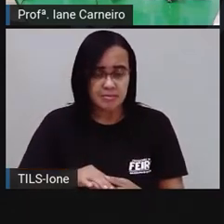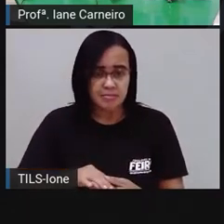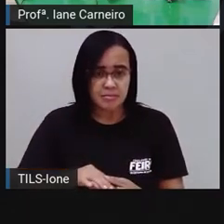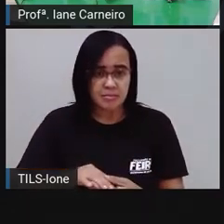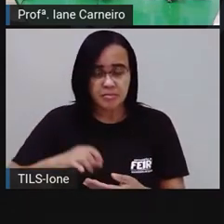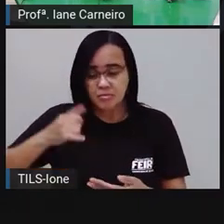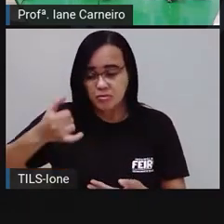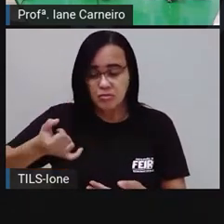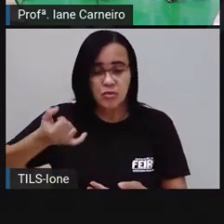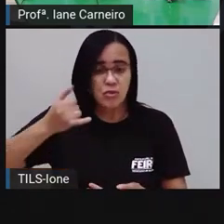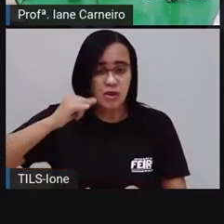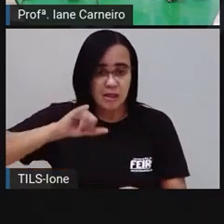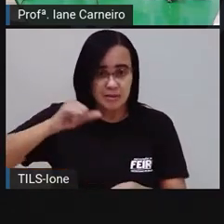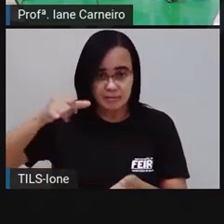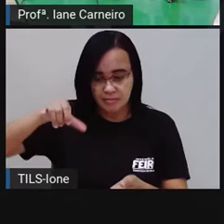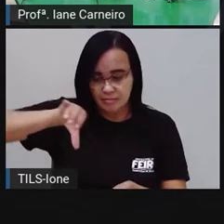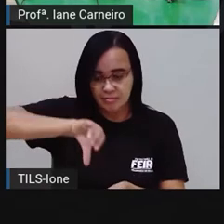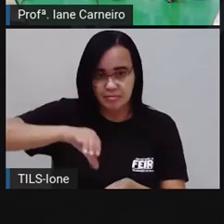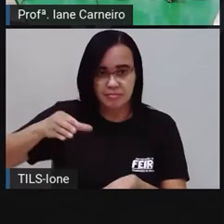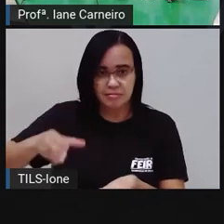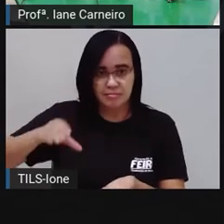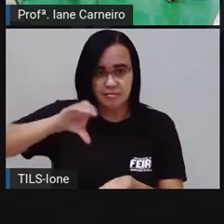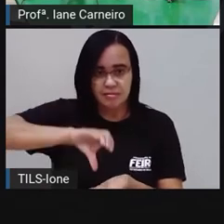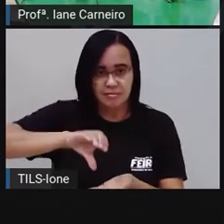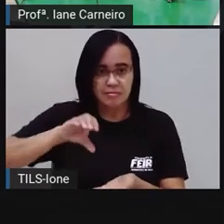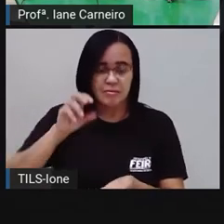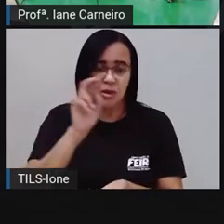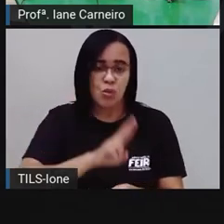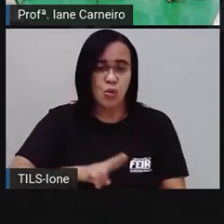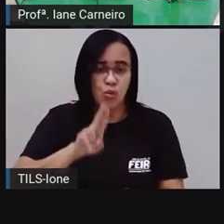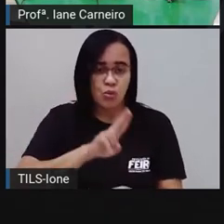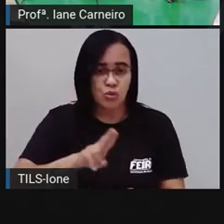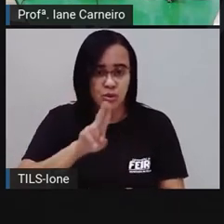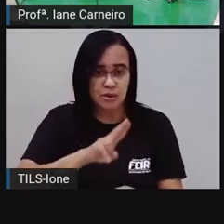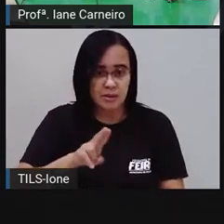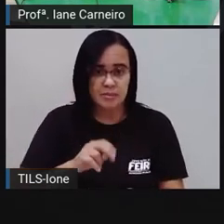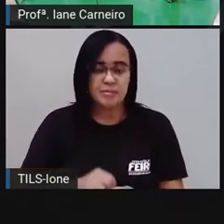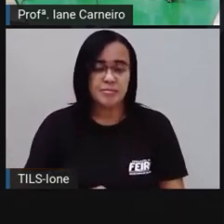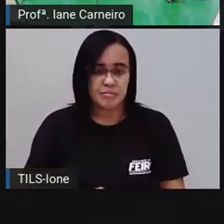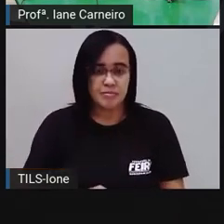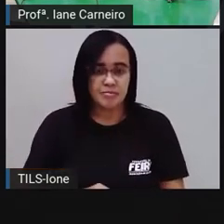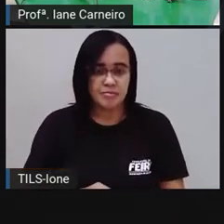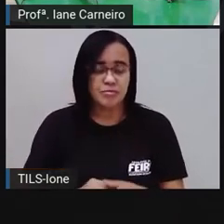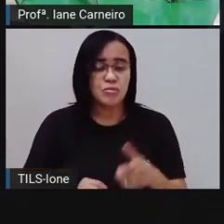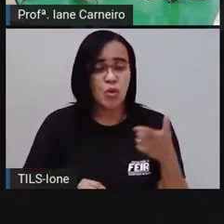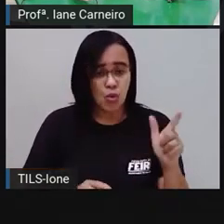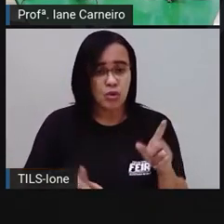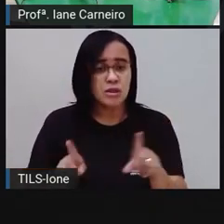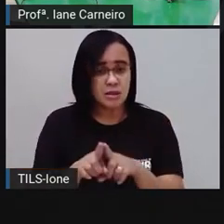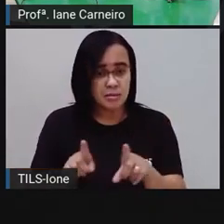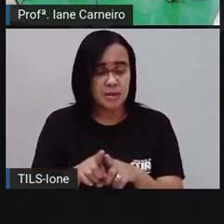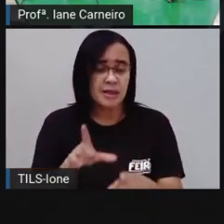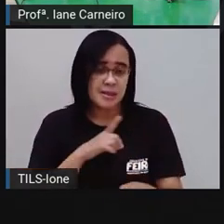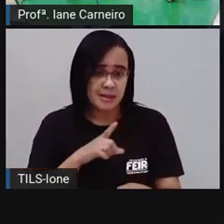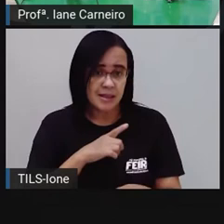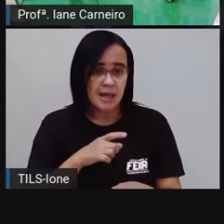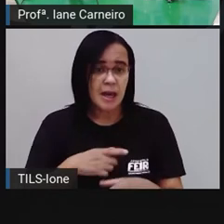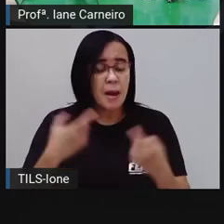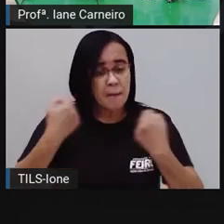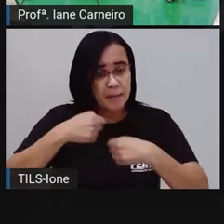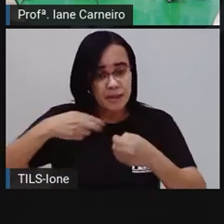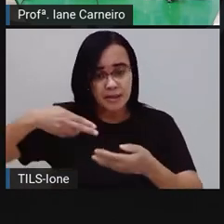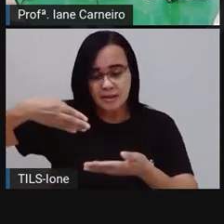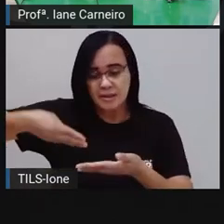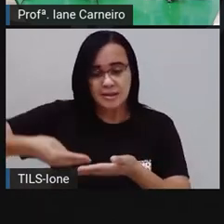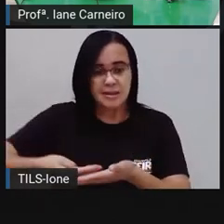fazer uso dessa unidade de medida, que são as xícaras. Outra unidade de medida aí, que é uma unidade que depende da colher, né? Do tamanho da